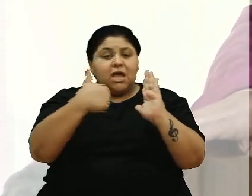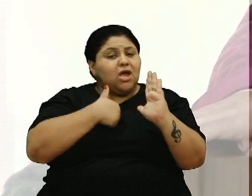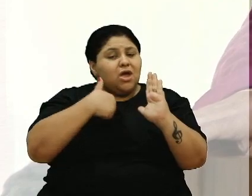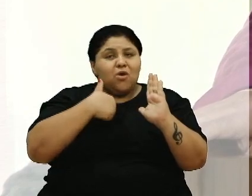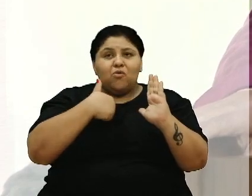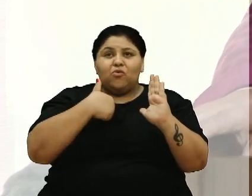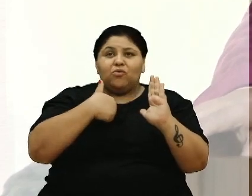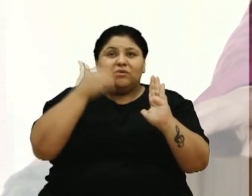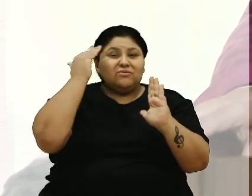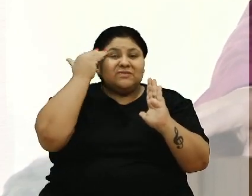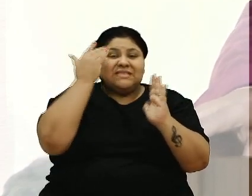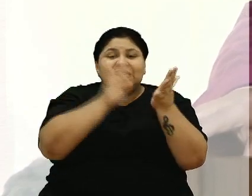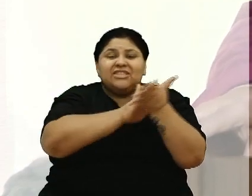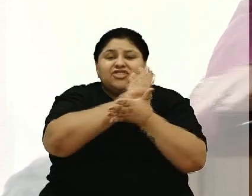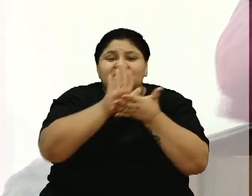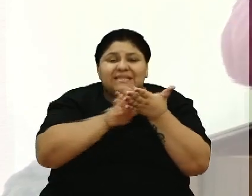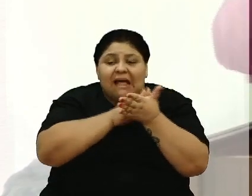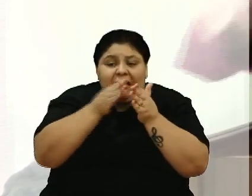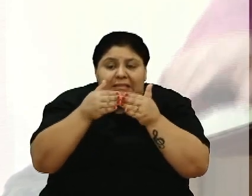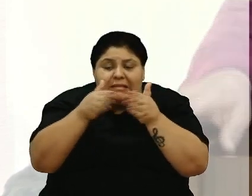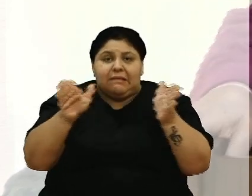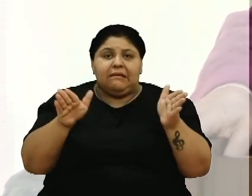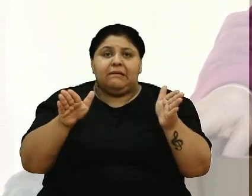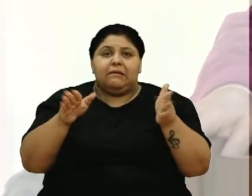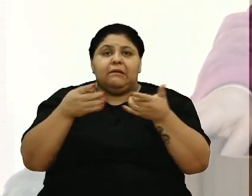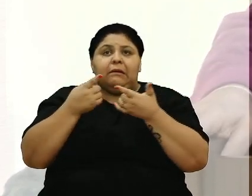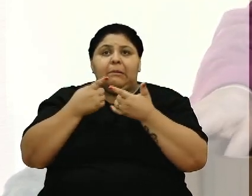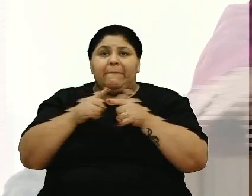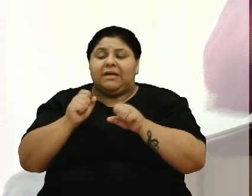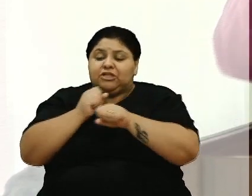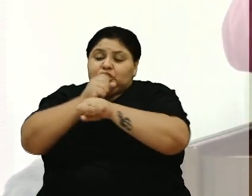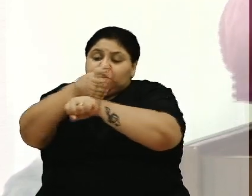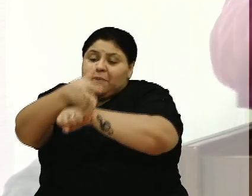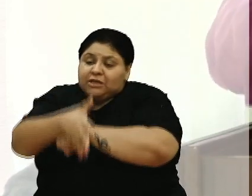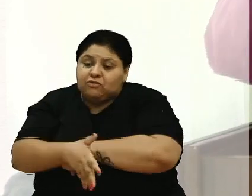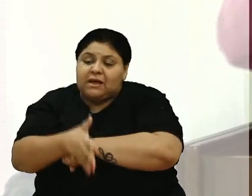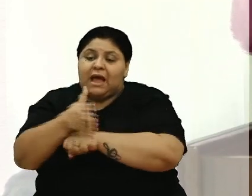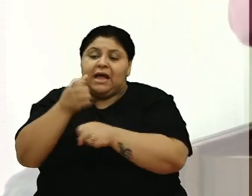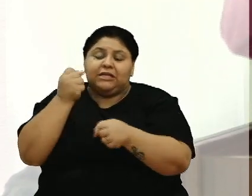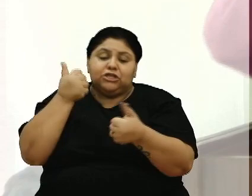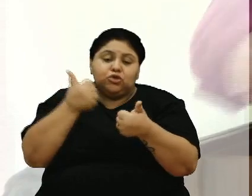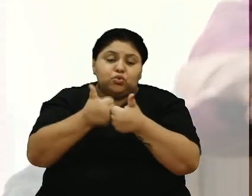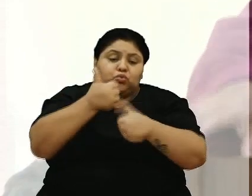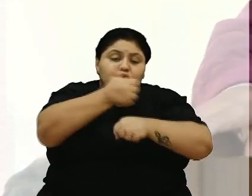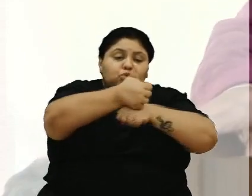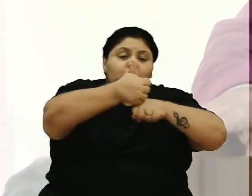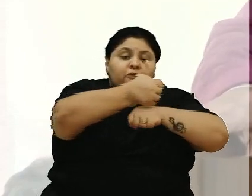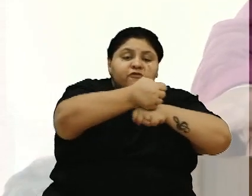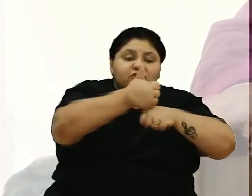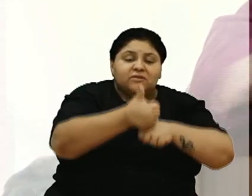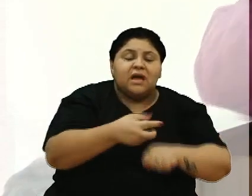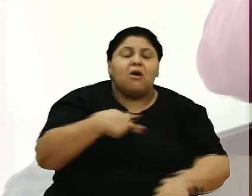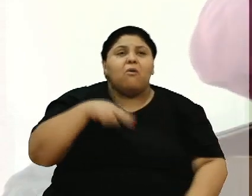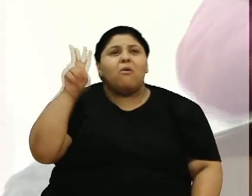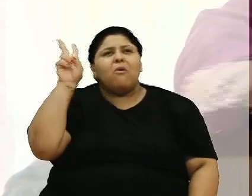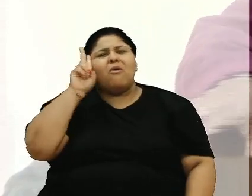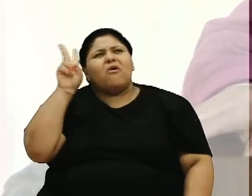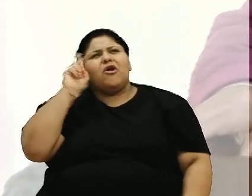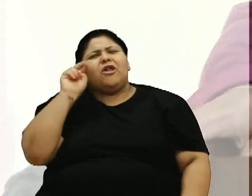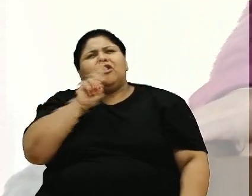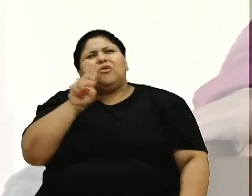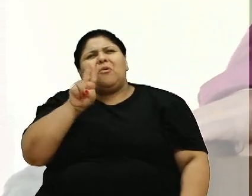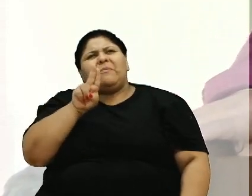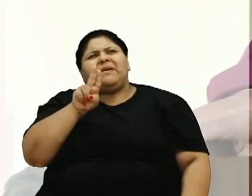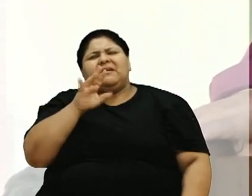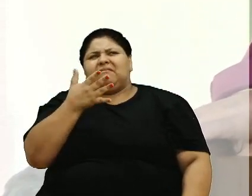comporta mas eu quantas vezes fui lá de madrugada com técnico eu lembro do sobrenome do rapaz lá era